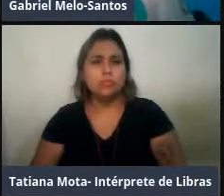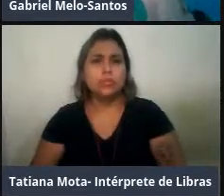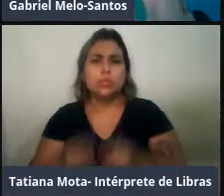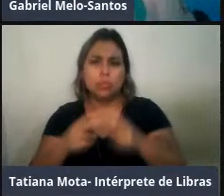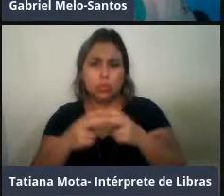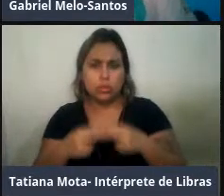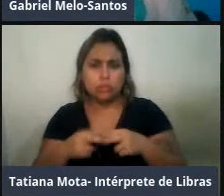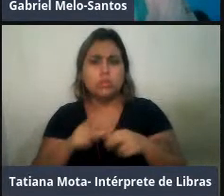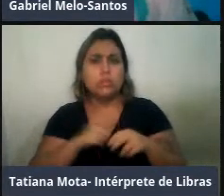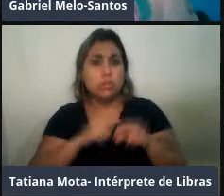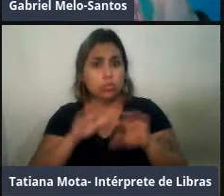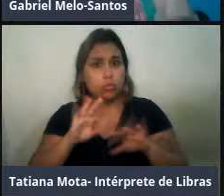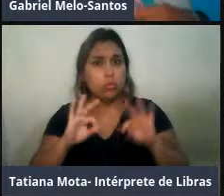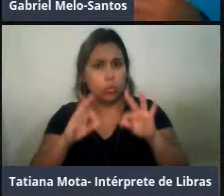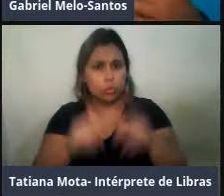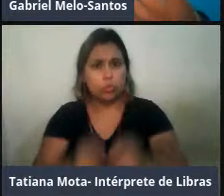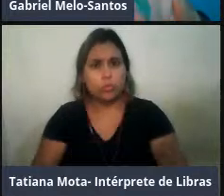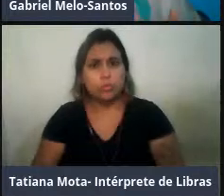mundo ainda.